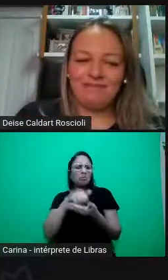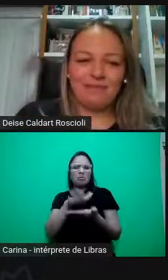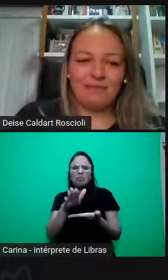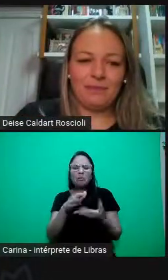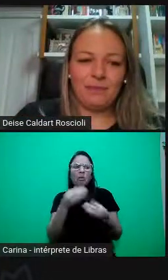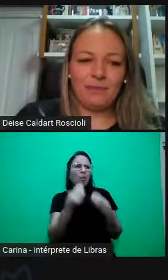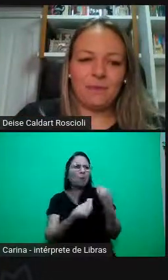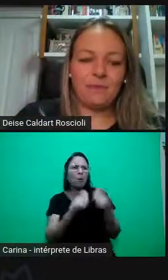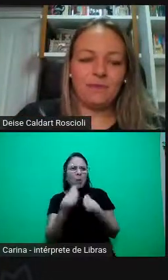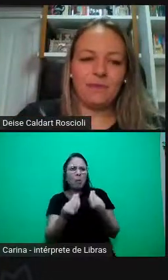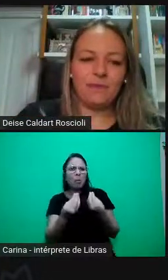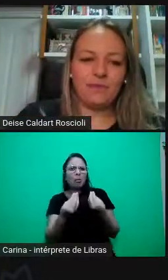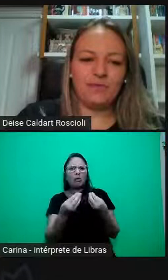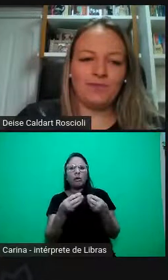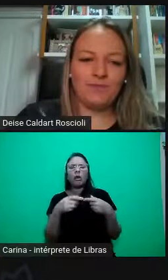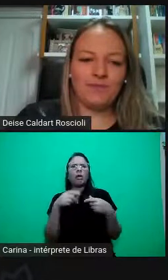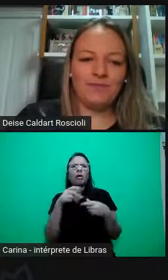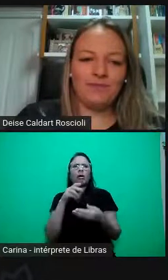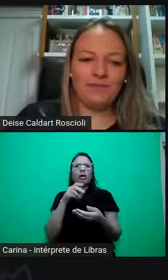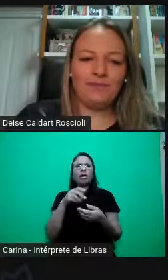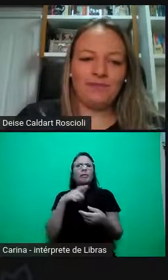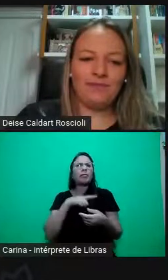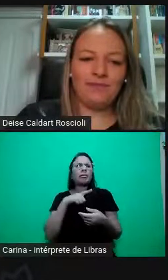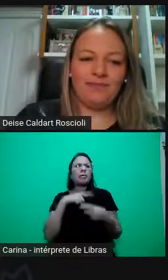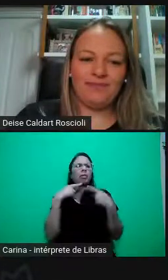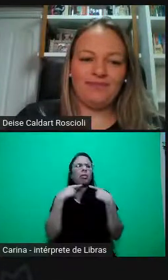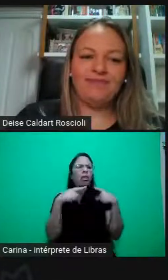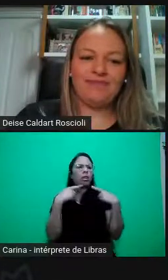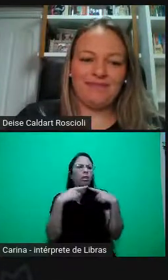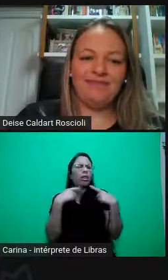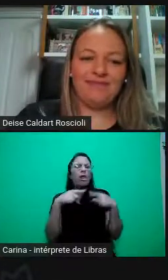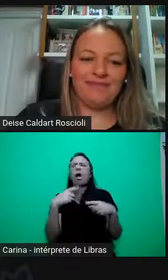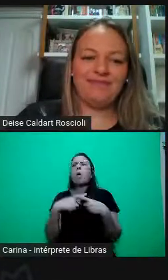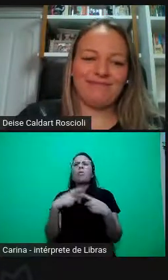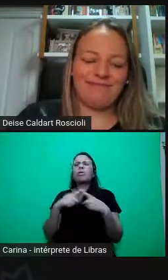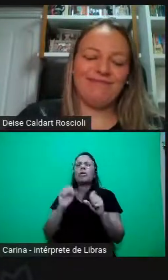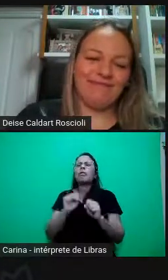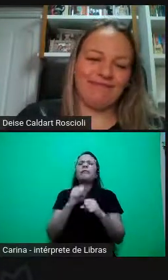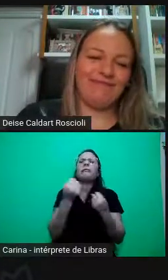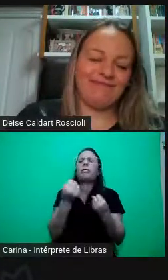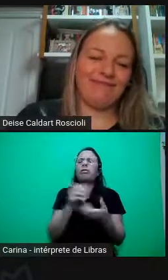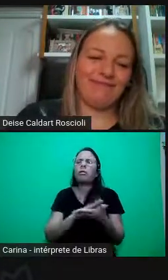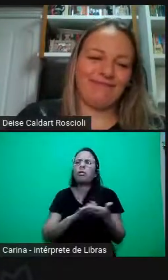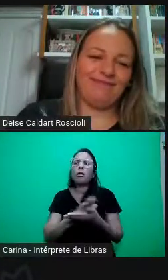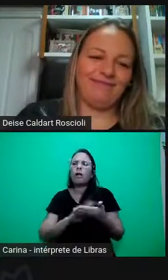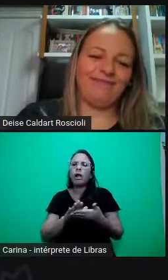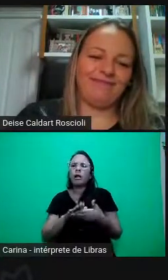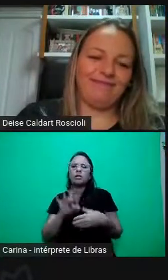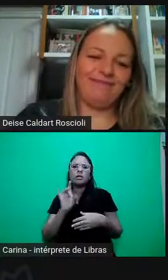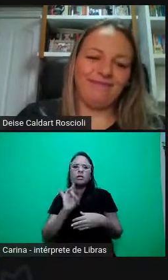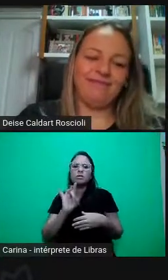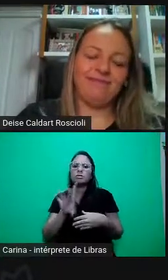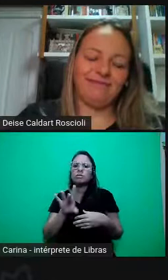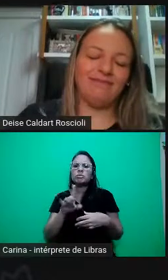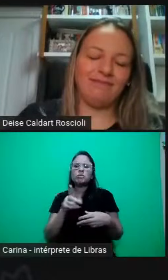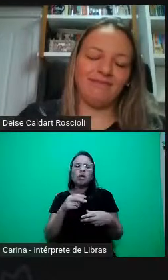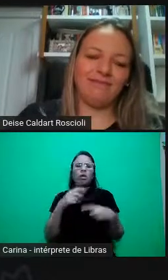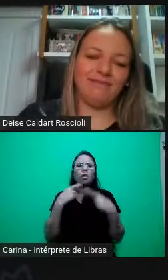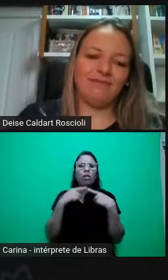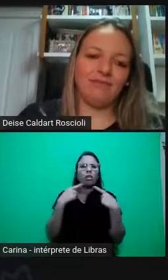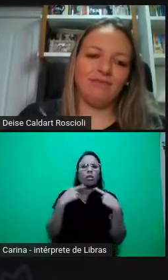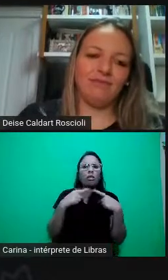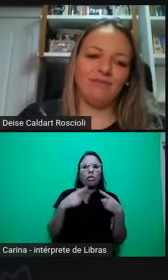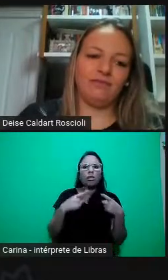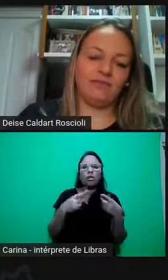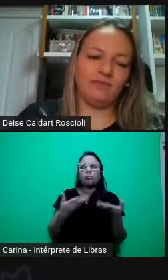reclamando que tem tanto racismo na tua empresa, por que que tu não enfrenta isso? Ah, pessoa sabe que se ela falar alguma coisa ela vai ser demitida. E ela